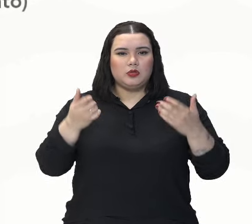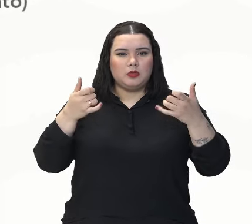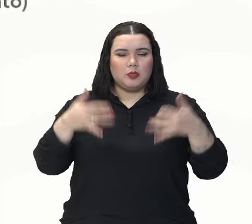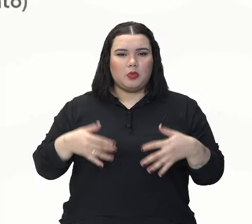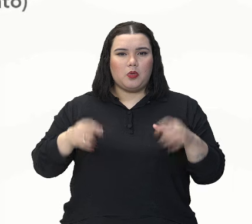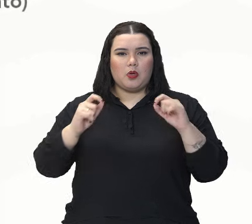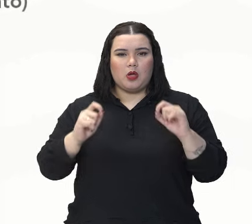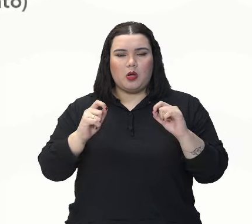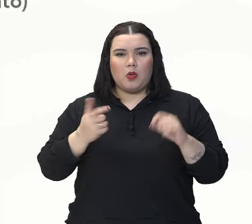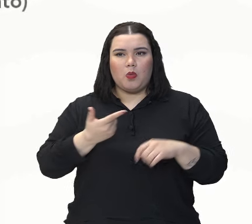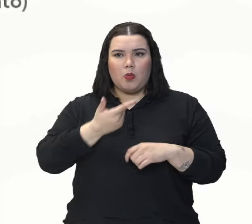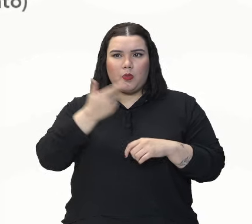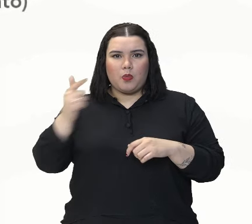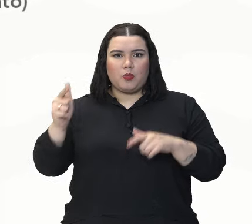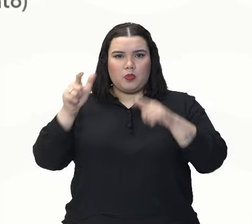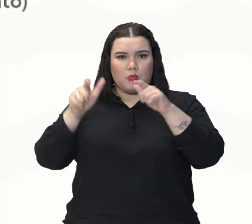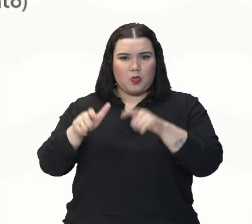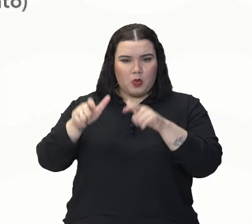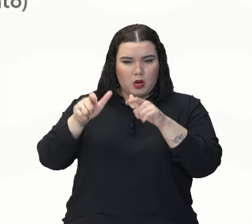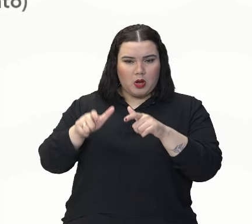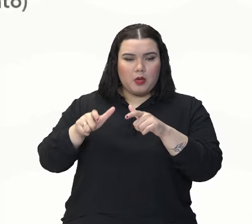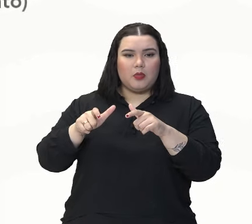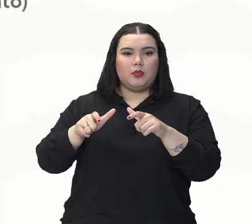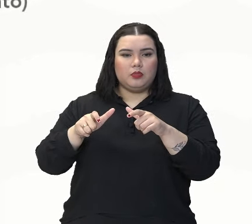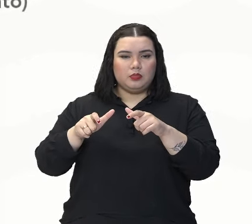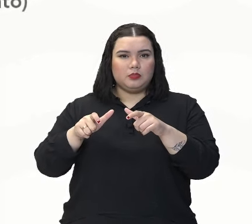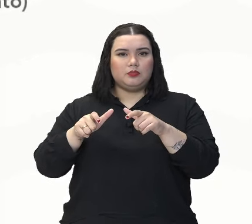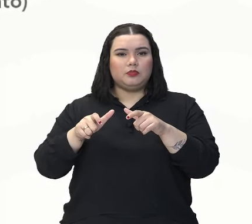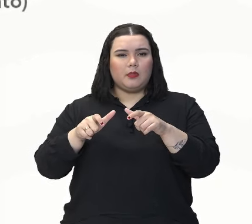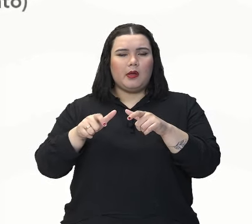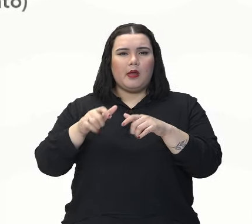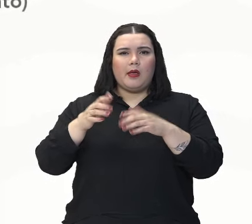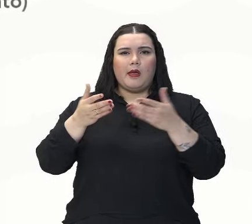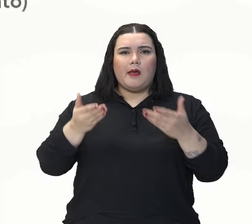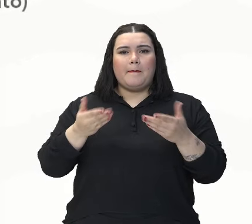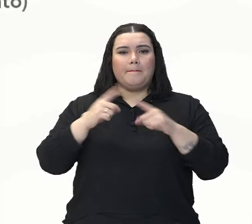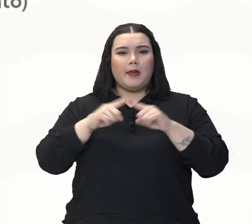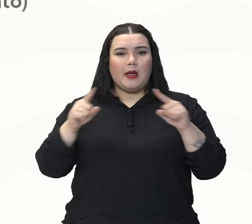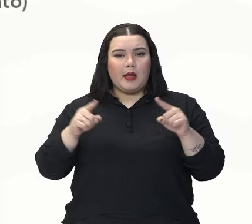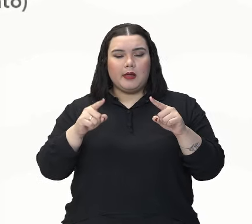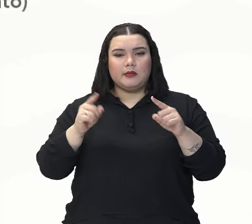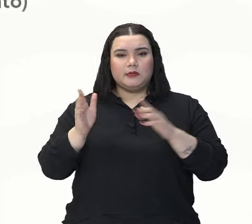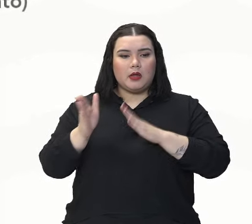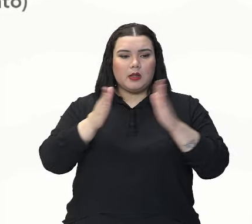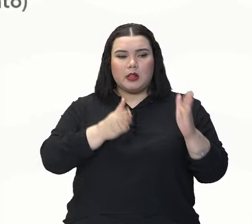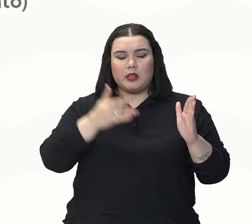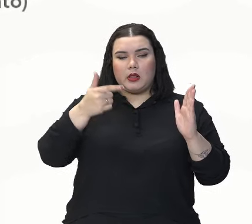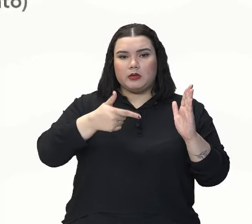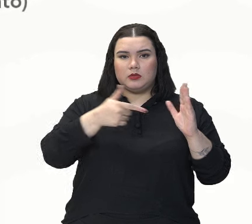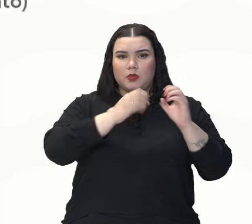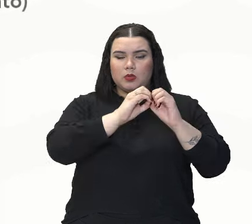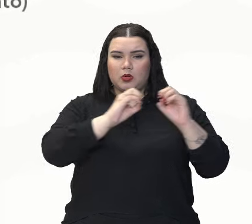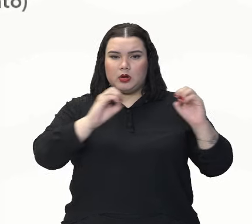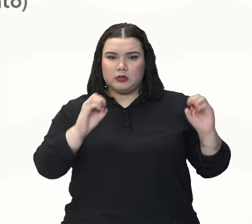outro mundo, temeroso. Mas quando veio a segunda oração,